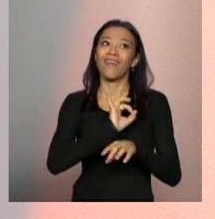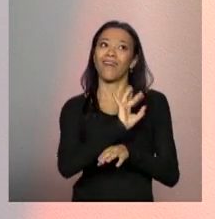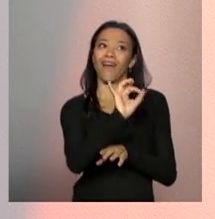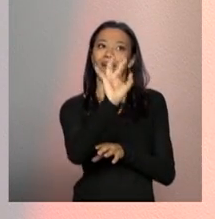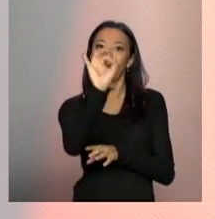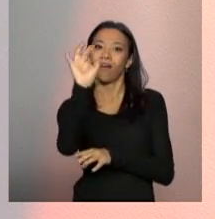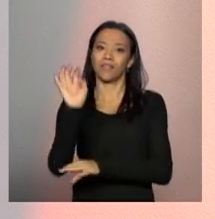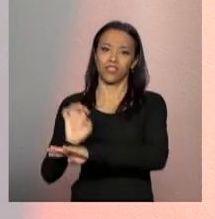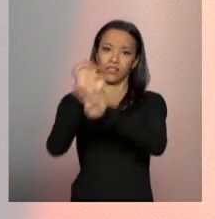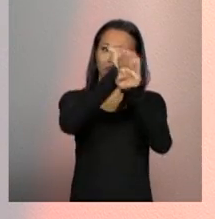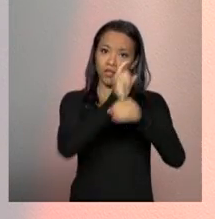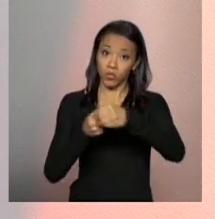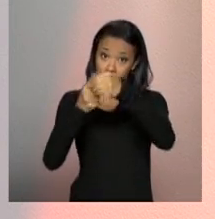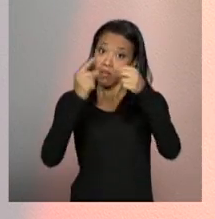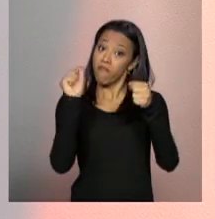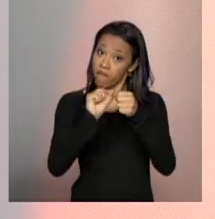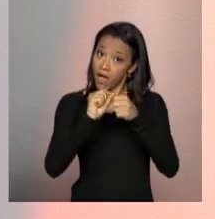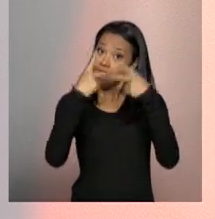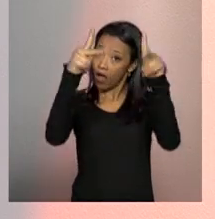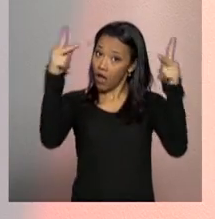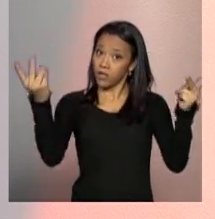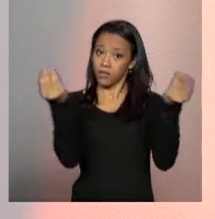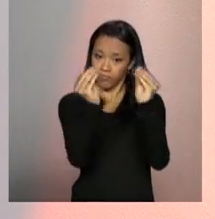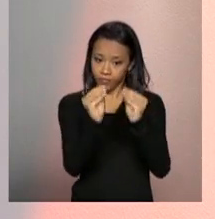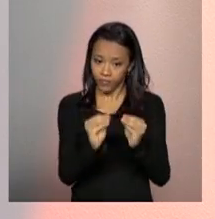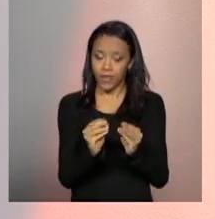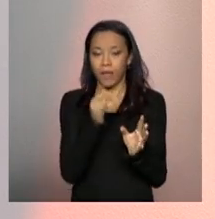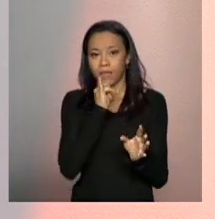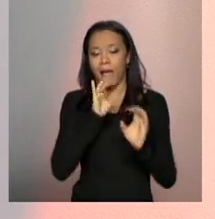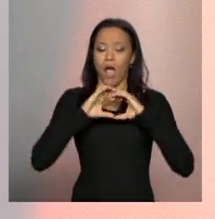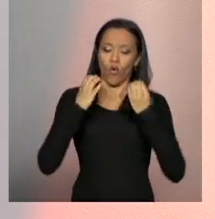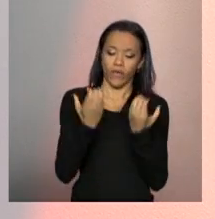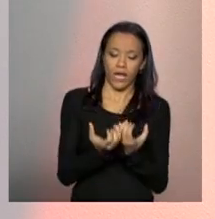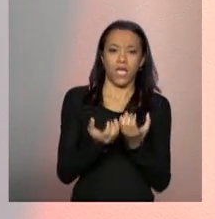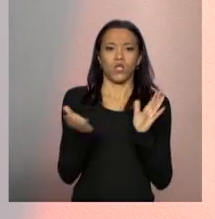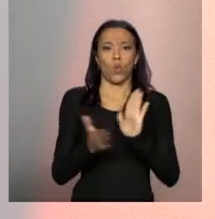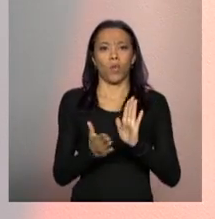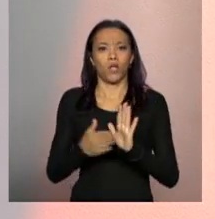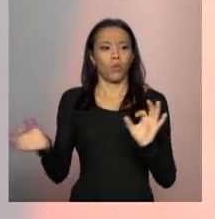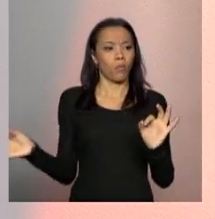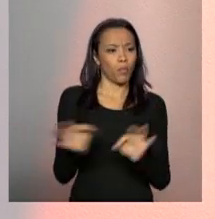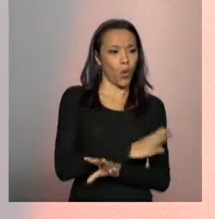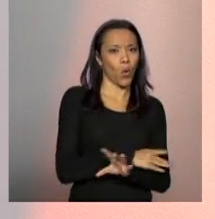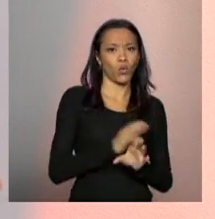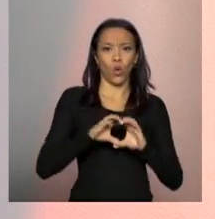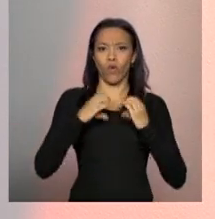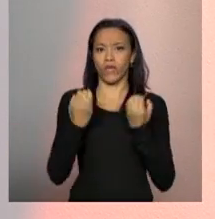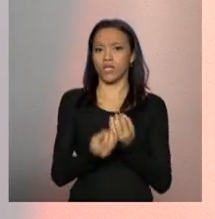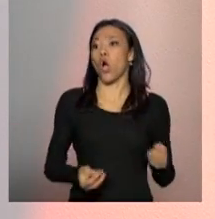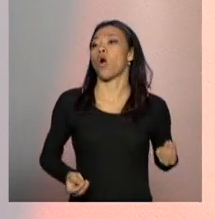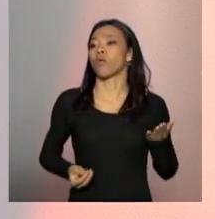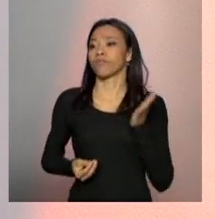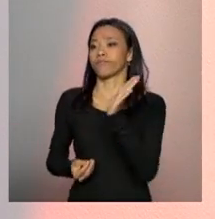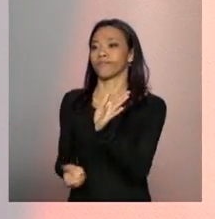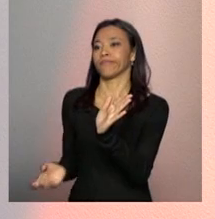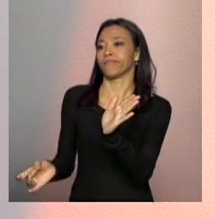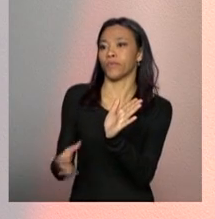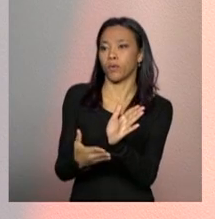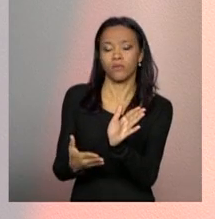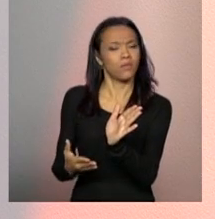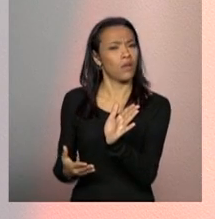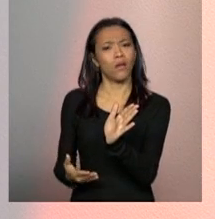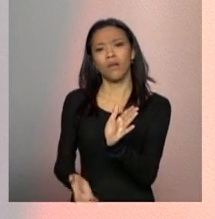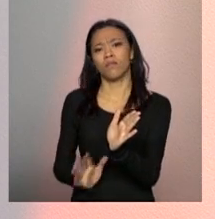suas diretrizes. Não é que tenha que sair da conferência já com o plano escrito, o plano ali no papel, na mão já, né? Aqui está meu plano. Não. Tirar as